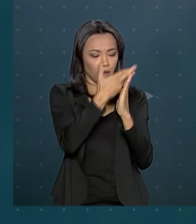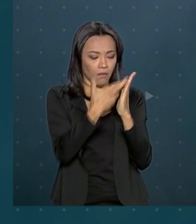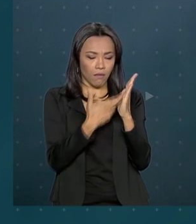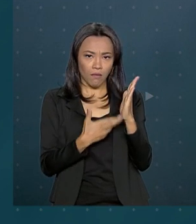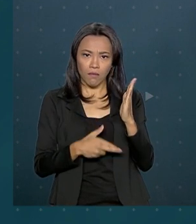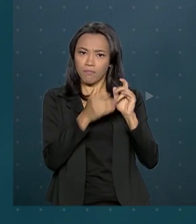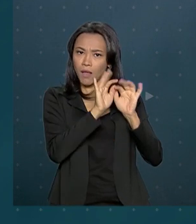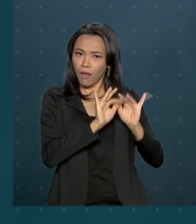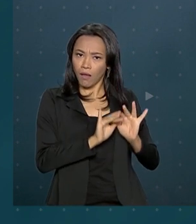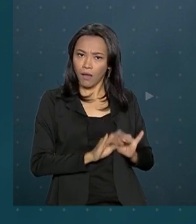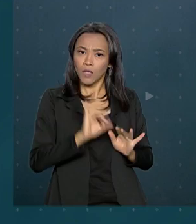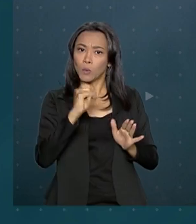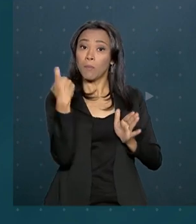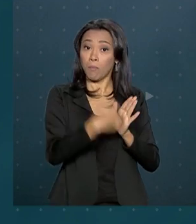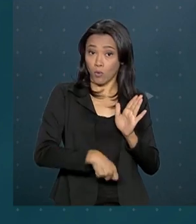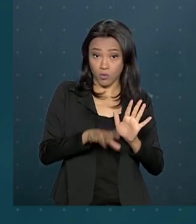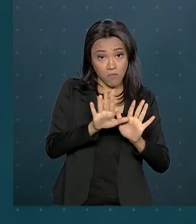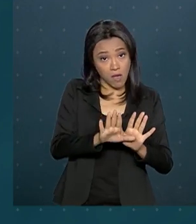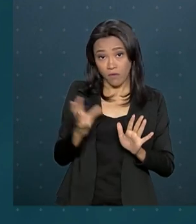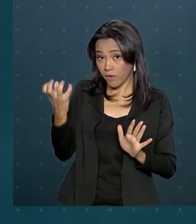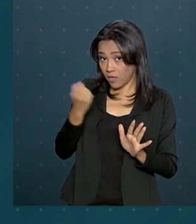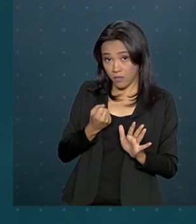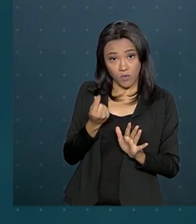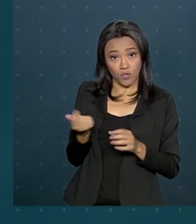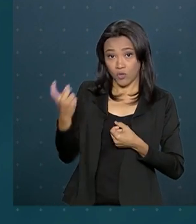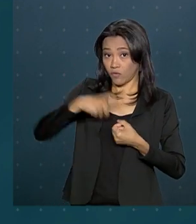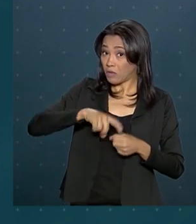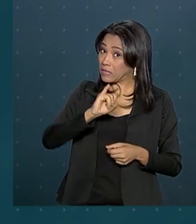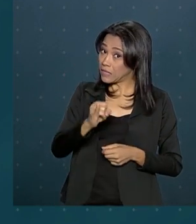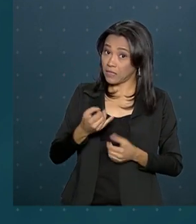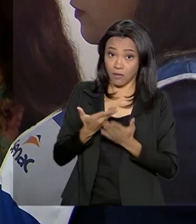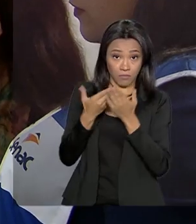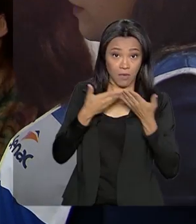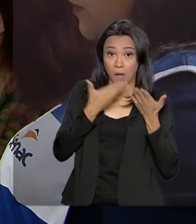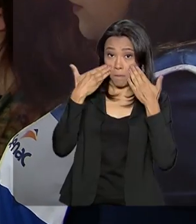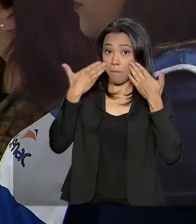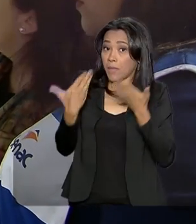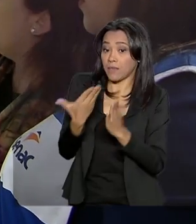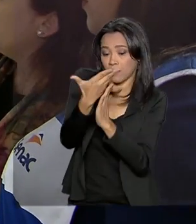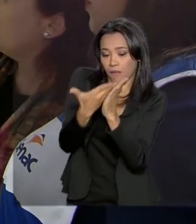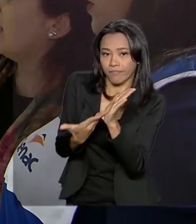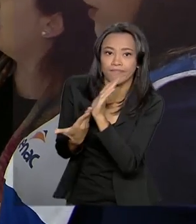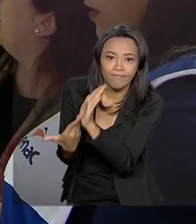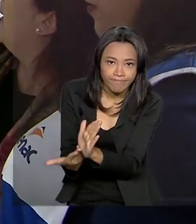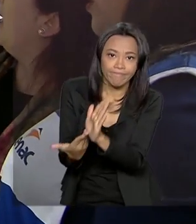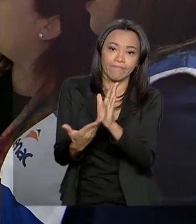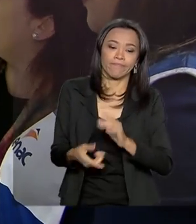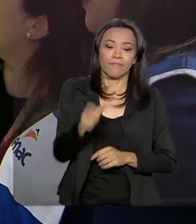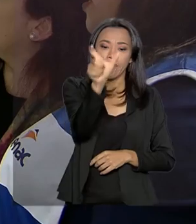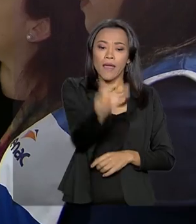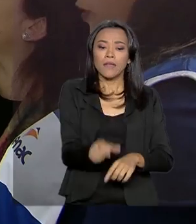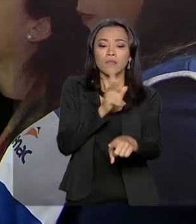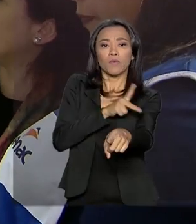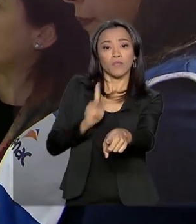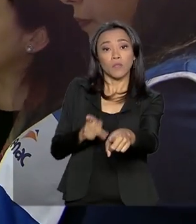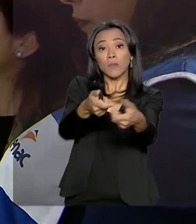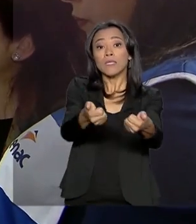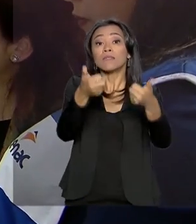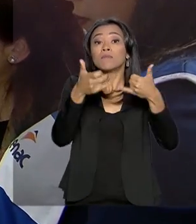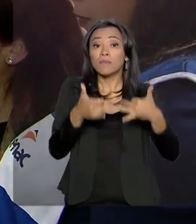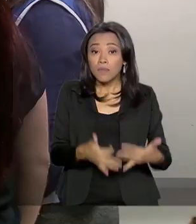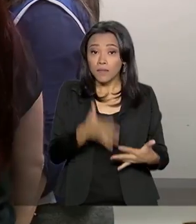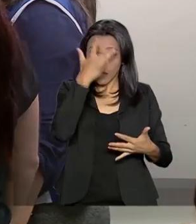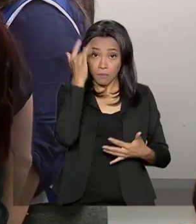imposto de renda, mas não vai receber o dinheiro de volta se não declarar. Essa professora de ciências contábeis explica que o